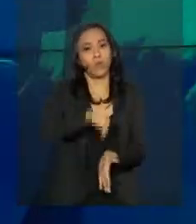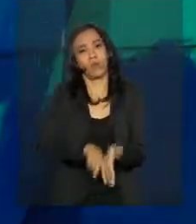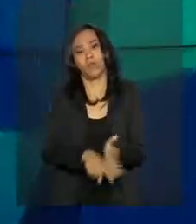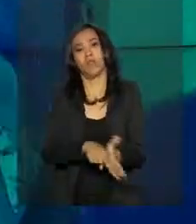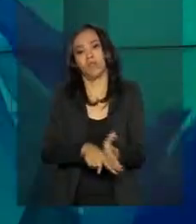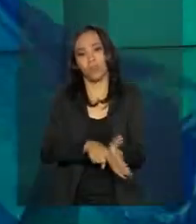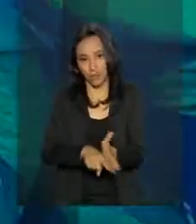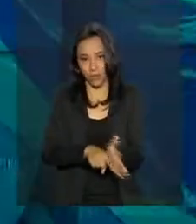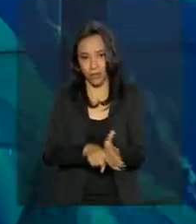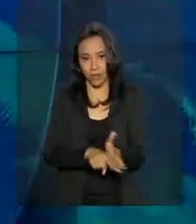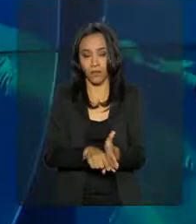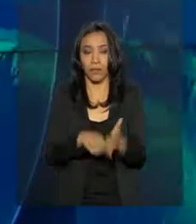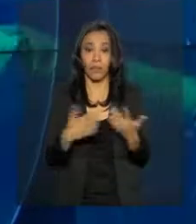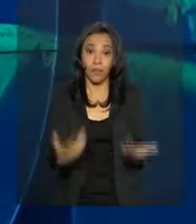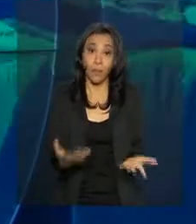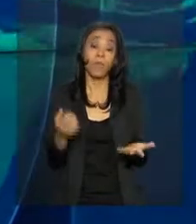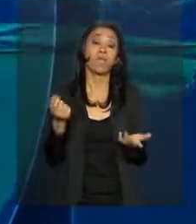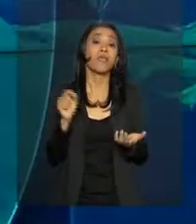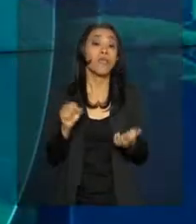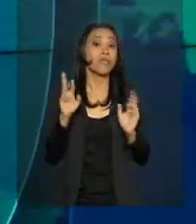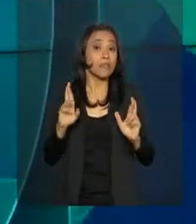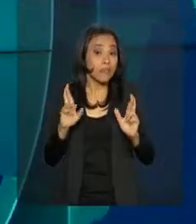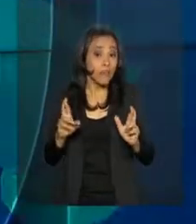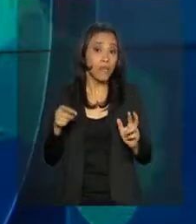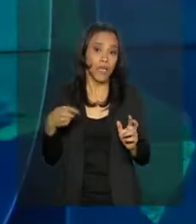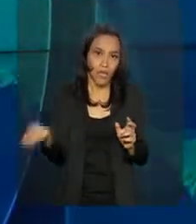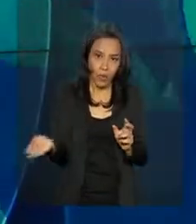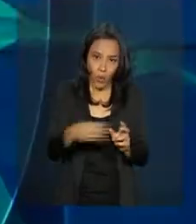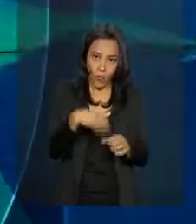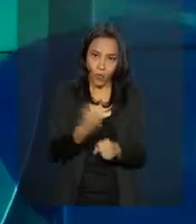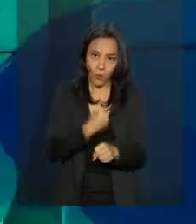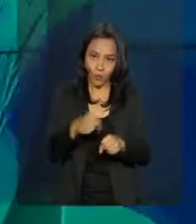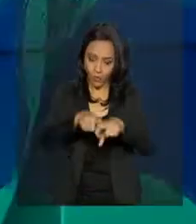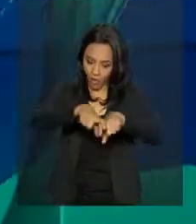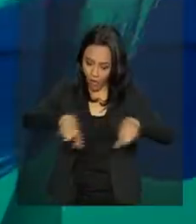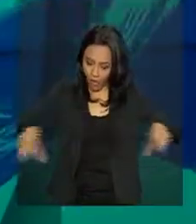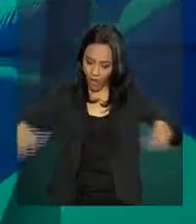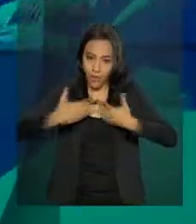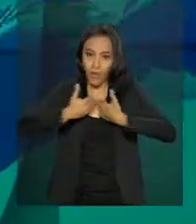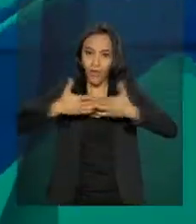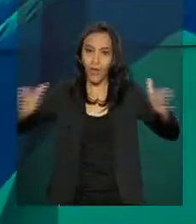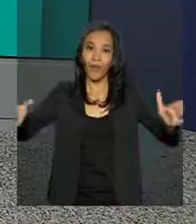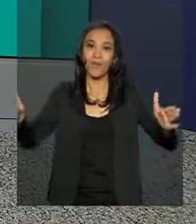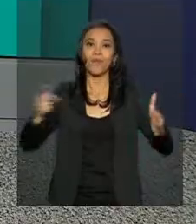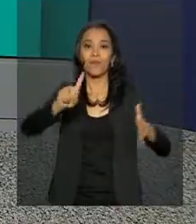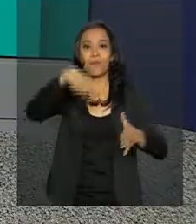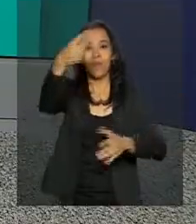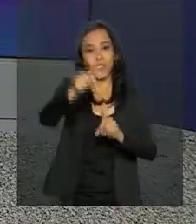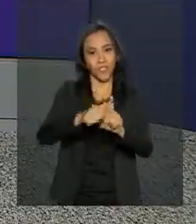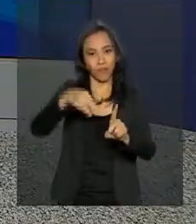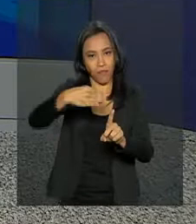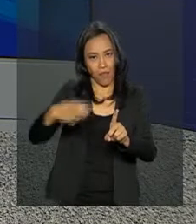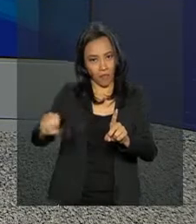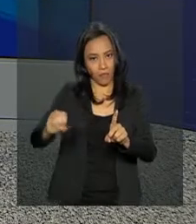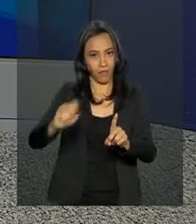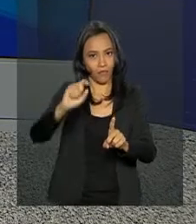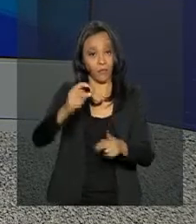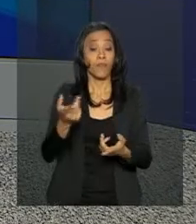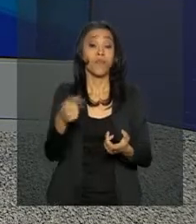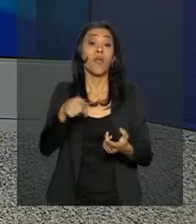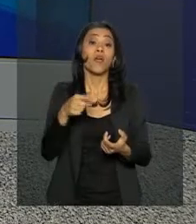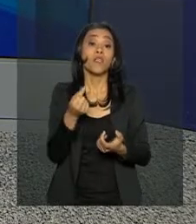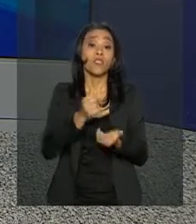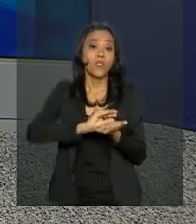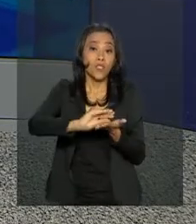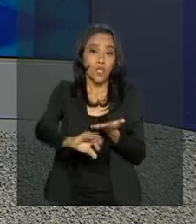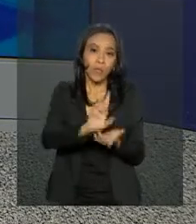programa Antártico Brasileiro e a previsão é que a nova base seja inaugurada em março do ano que vem. O investimento é de 100 milhões